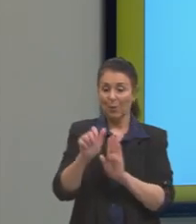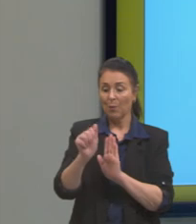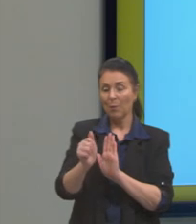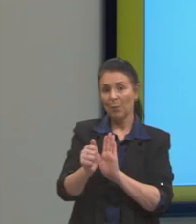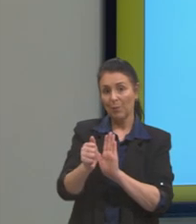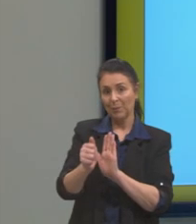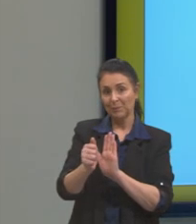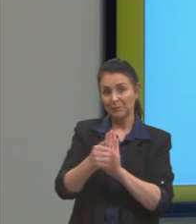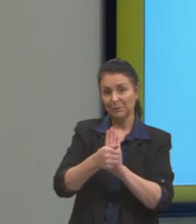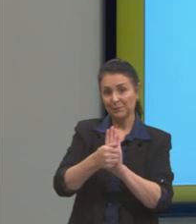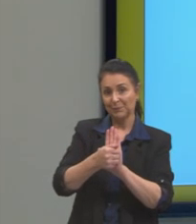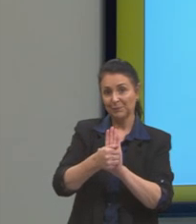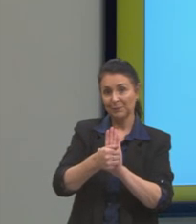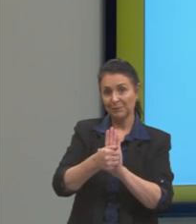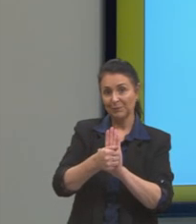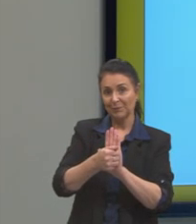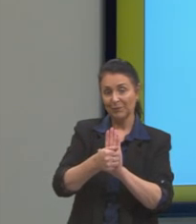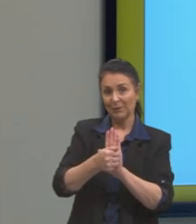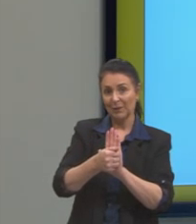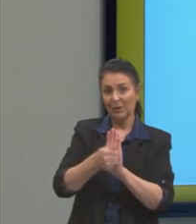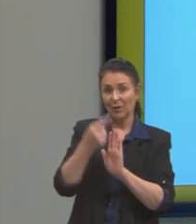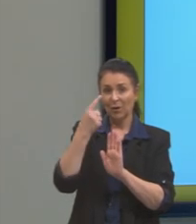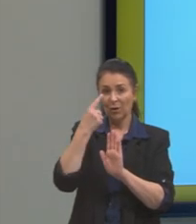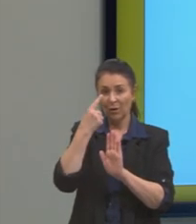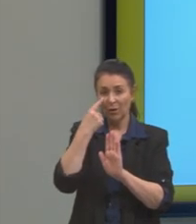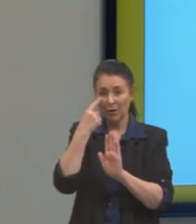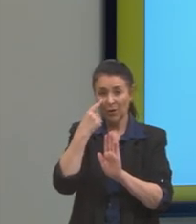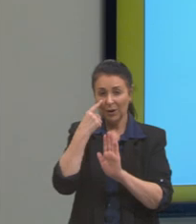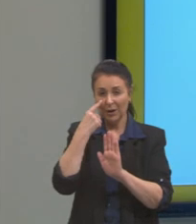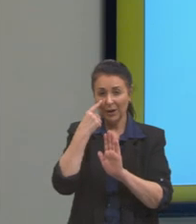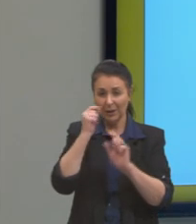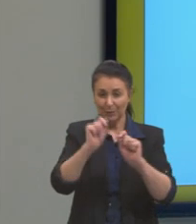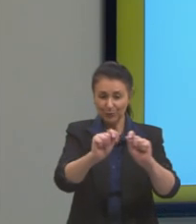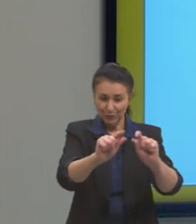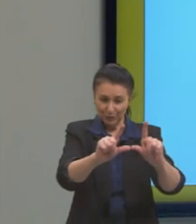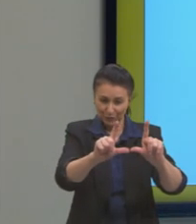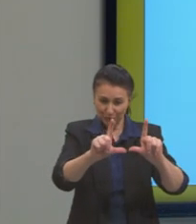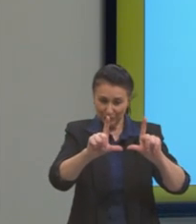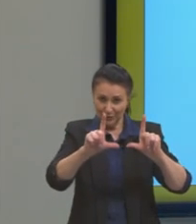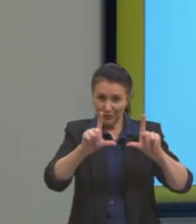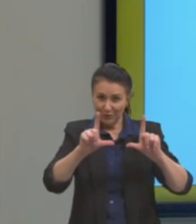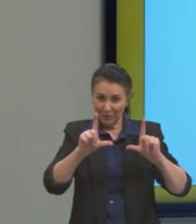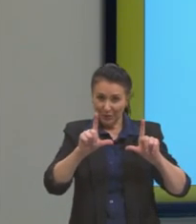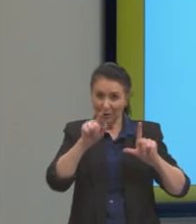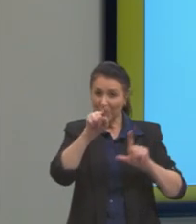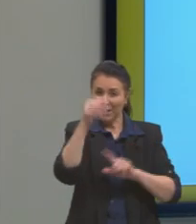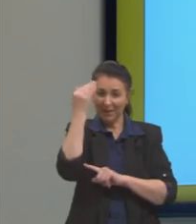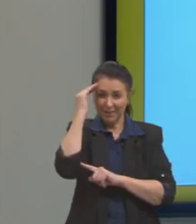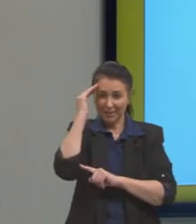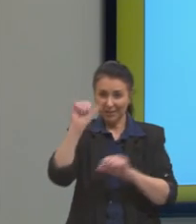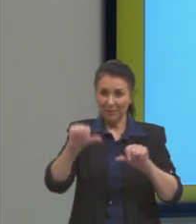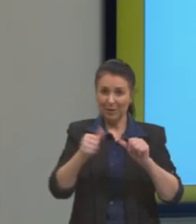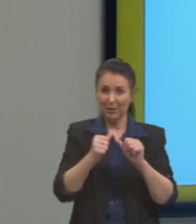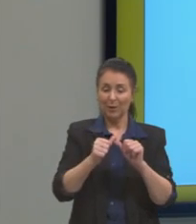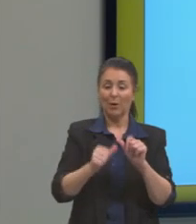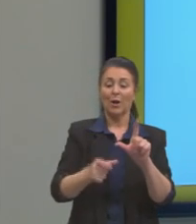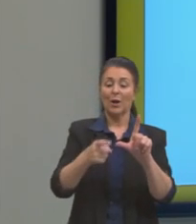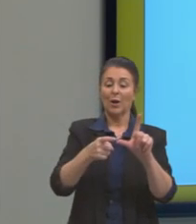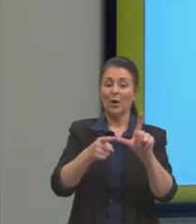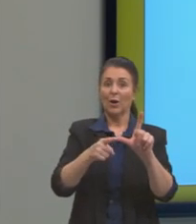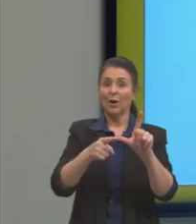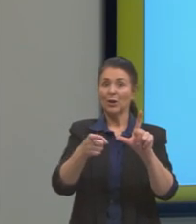sobre o ponto A e aqui eu trago um zoom. O que eu fiz aqui? Aproximei para que a gente entenda, então, quando o X é 2,